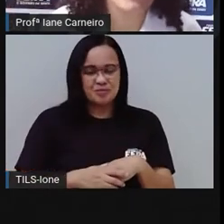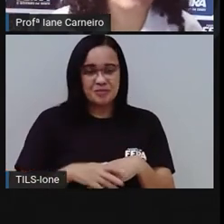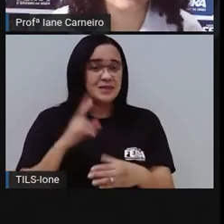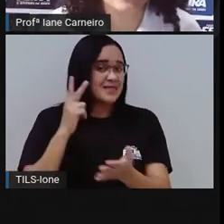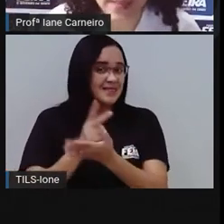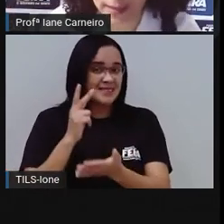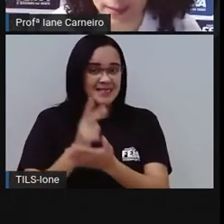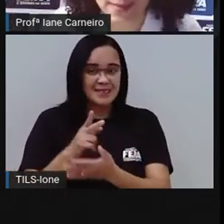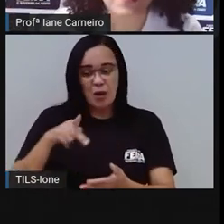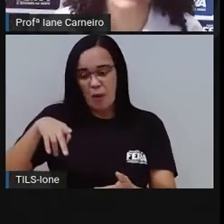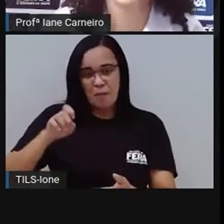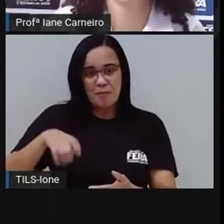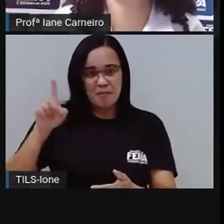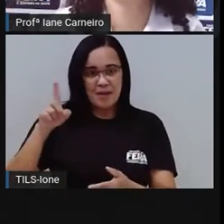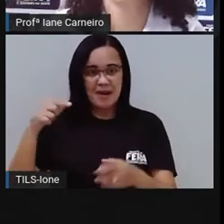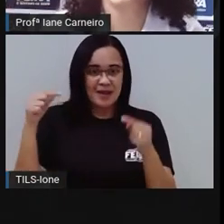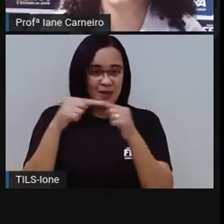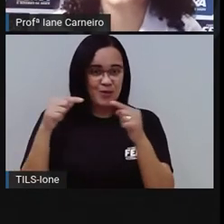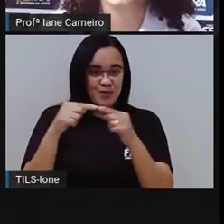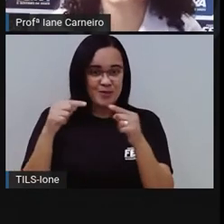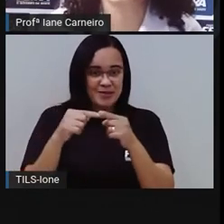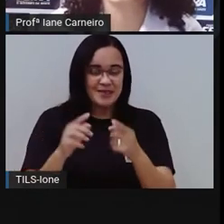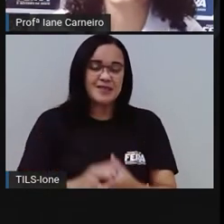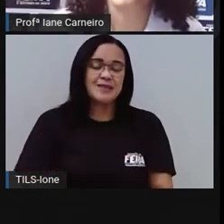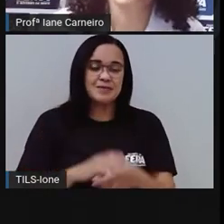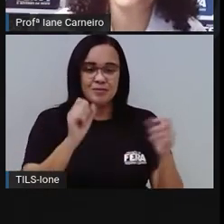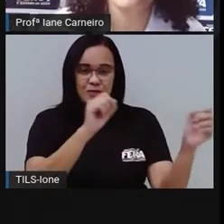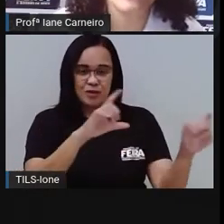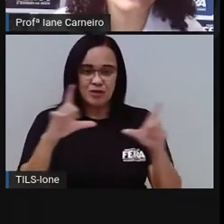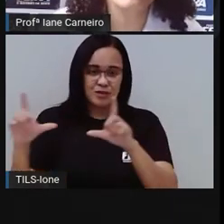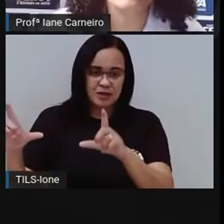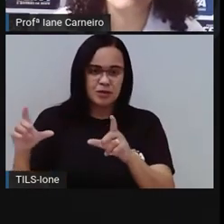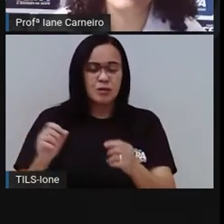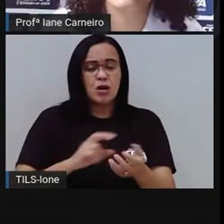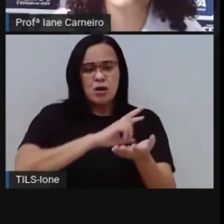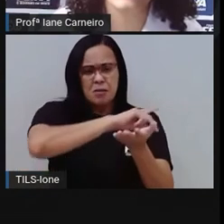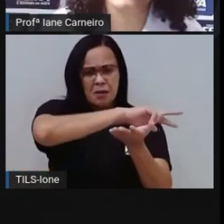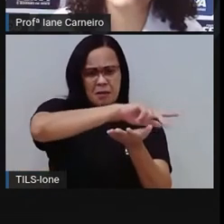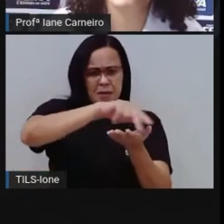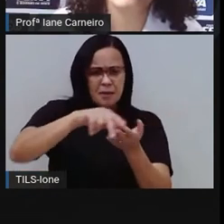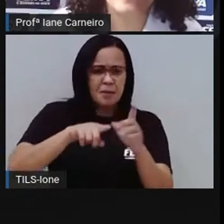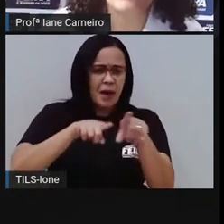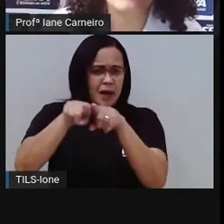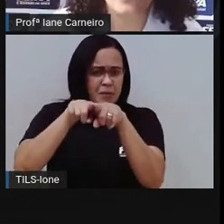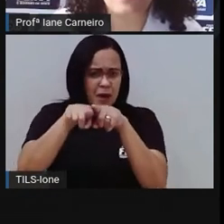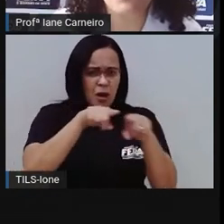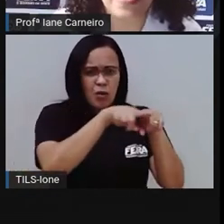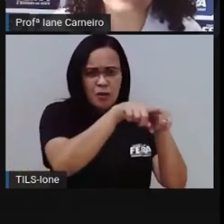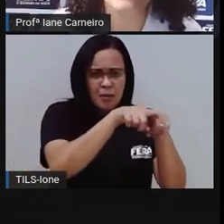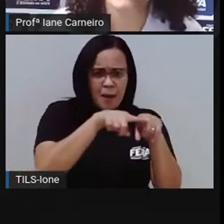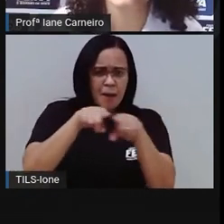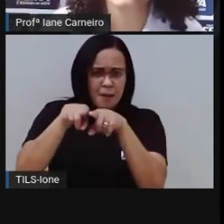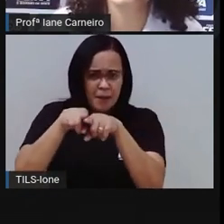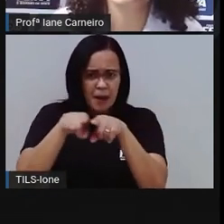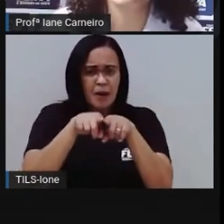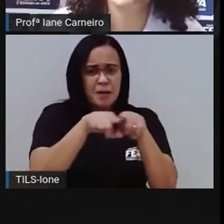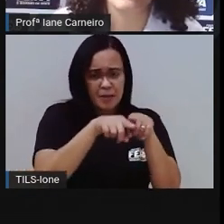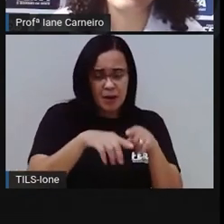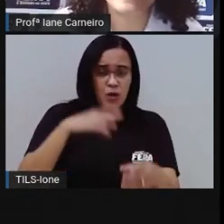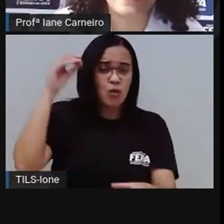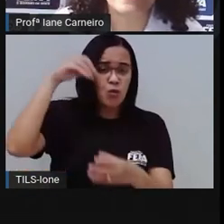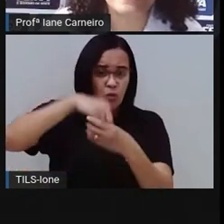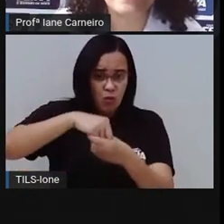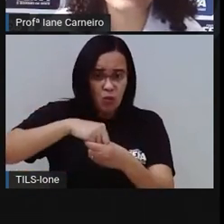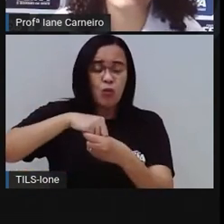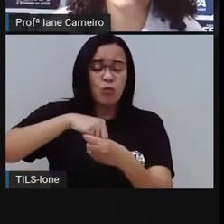o tamanho do pé do dano dele. Próximo. Somos diversos irmãos. Moramos num arruado. Quando um de